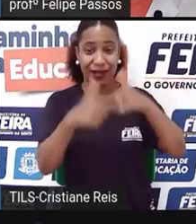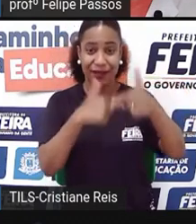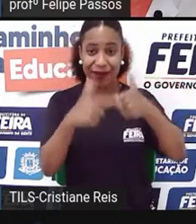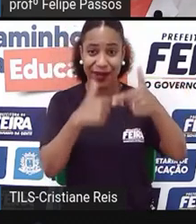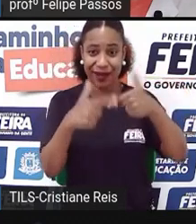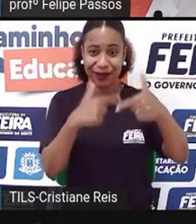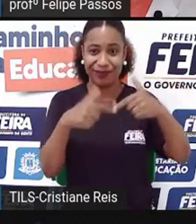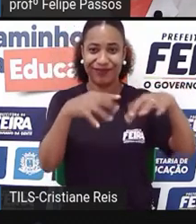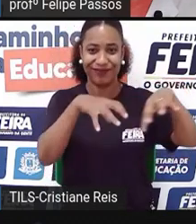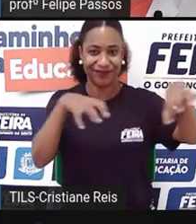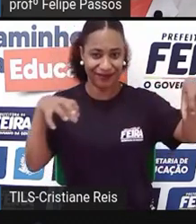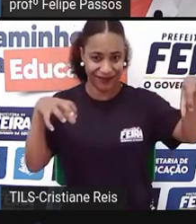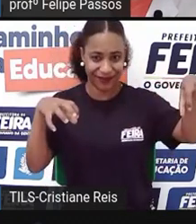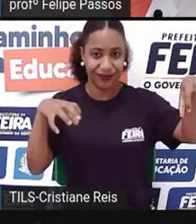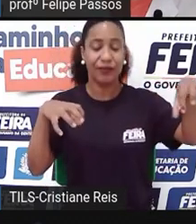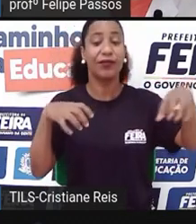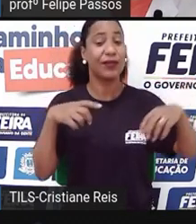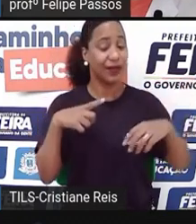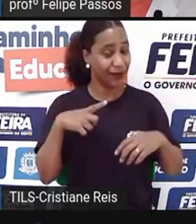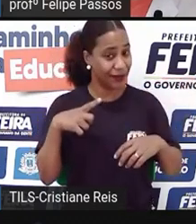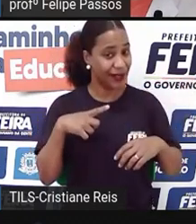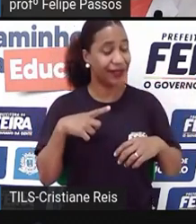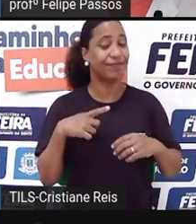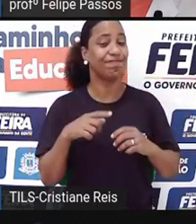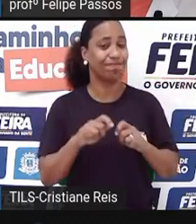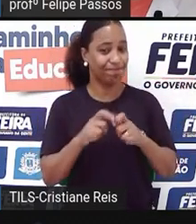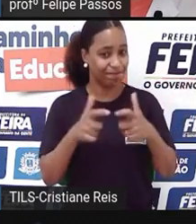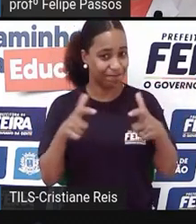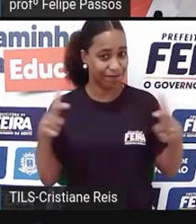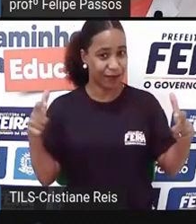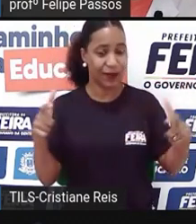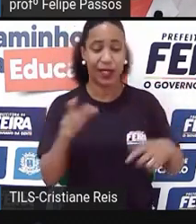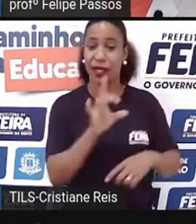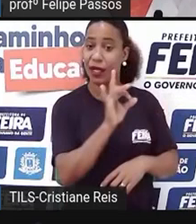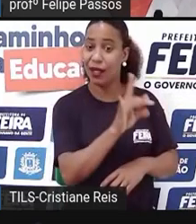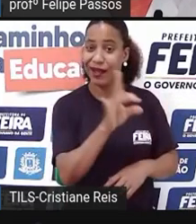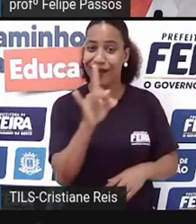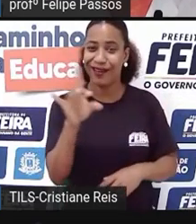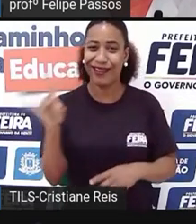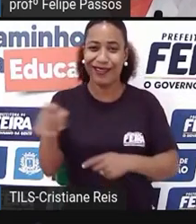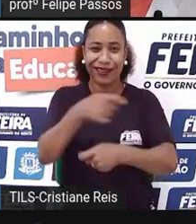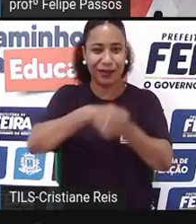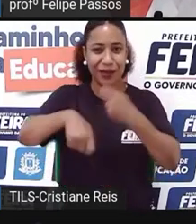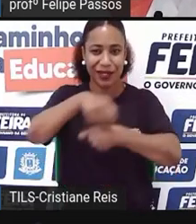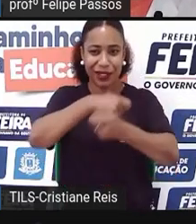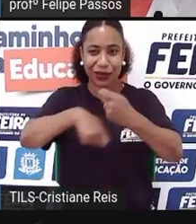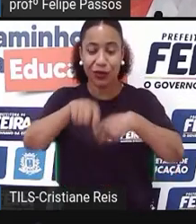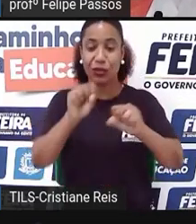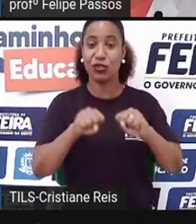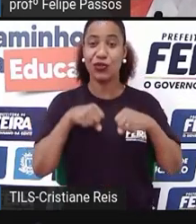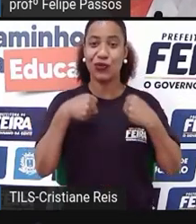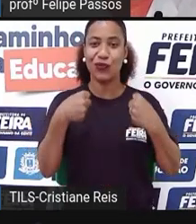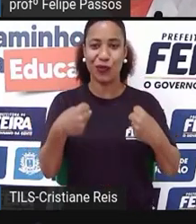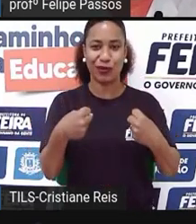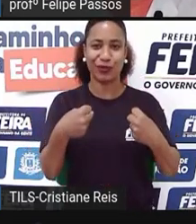Então, foi cada empreendedor buscando ali o seu melhor para começar, de alguma forma,